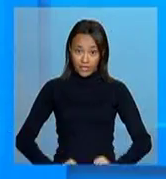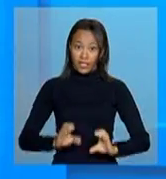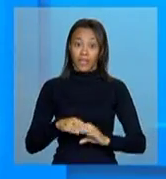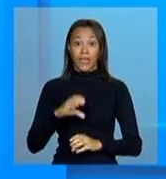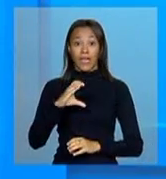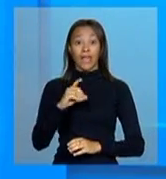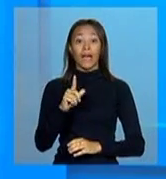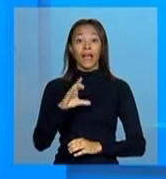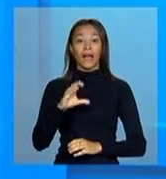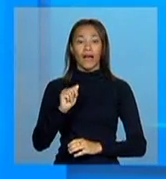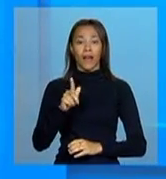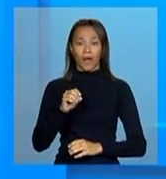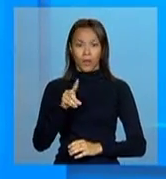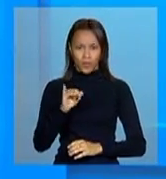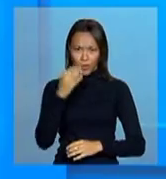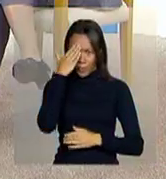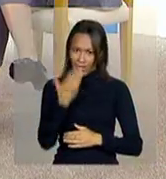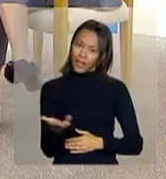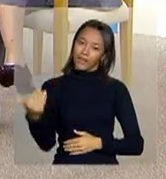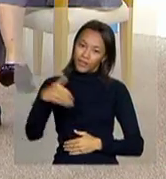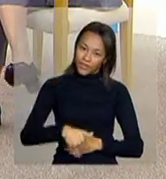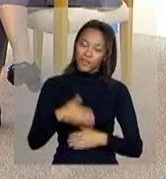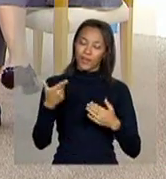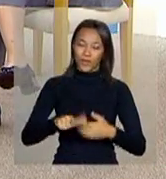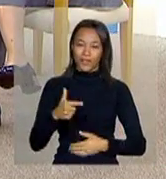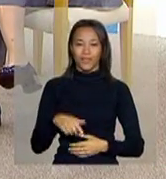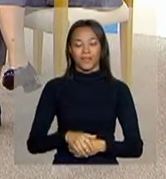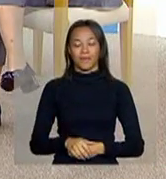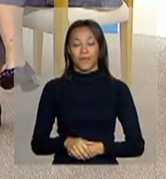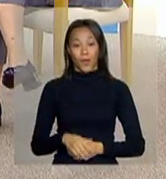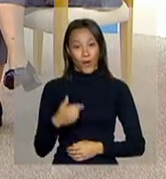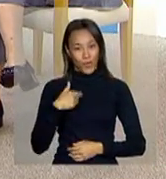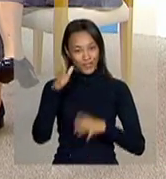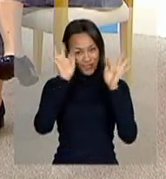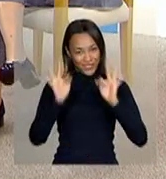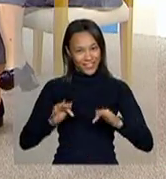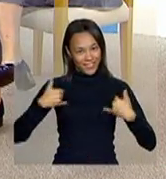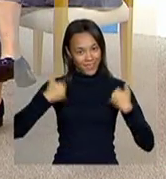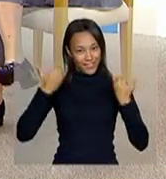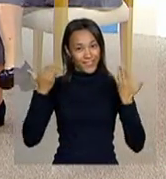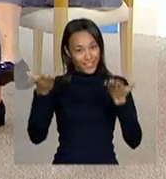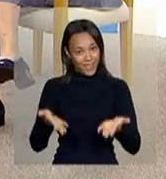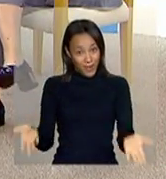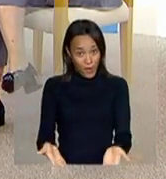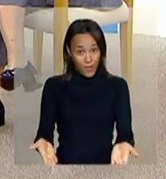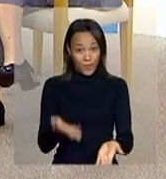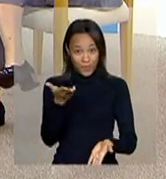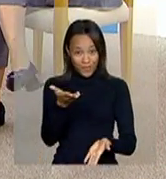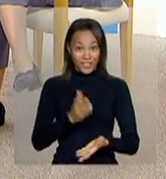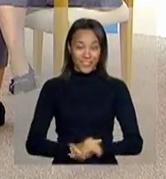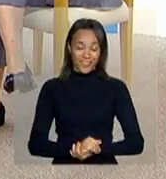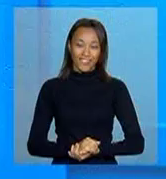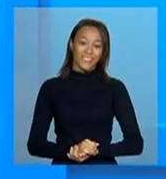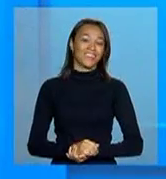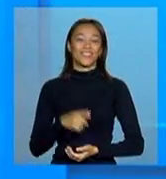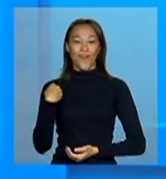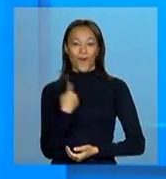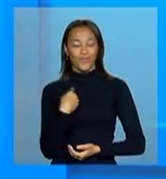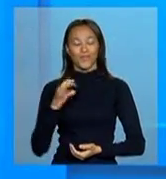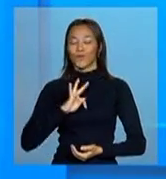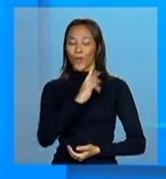por ter vindo, Cláudia. É um prazer recebê-la novamente. Obrigada a você, Adriana. Cláudia, feliz aniversário. Seu aniversário hoje? Pois Então, está todo mundo